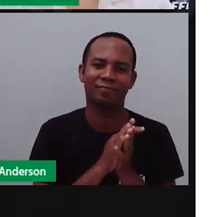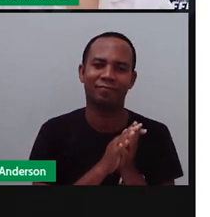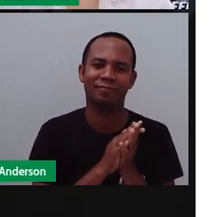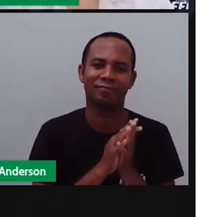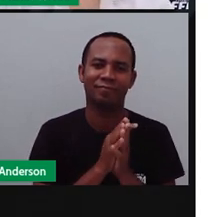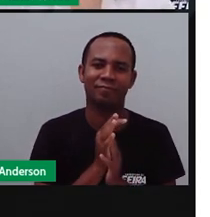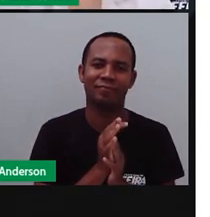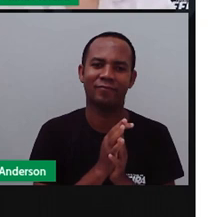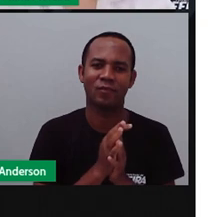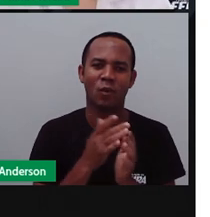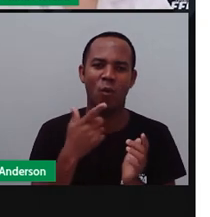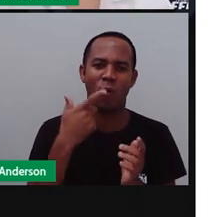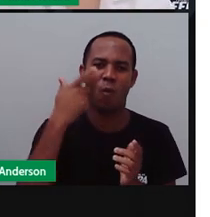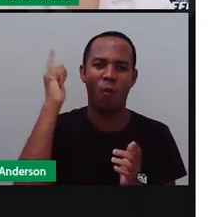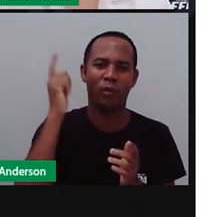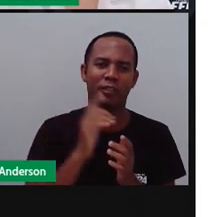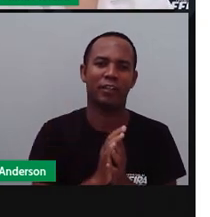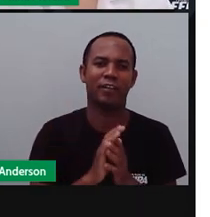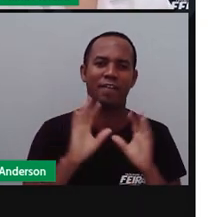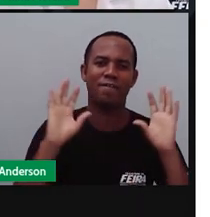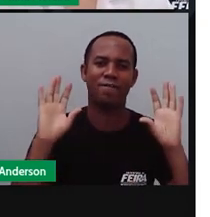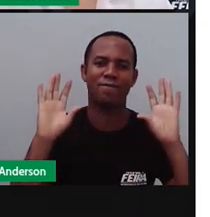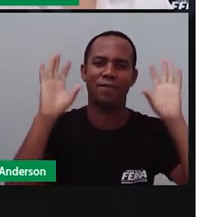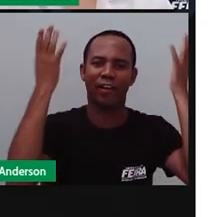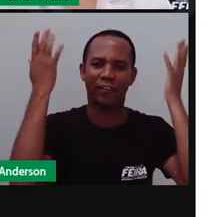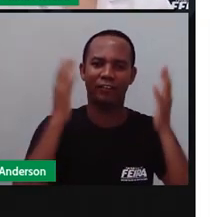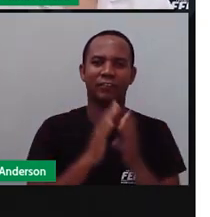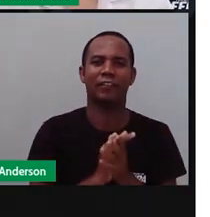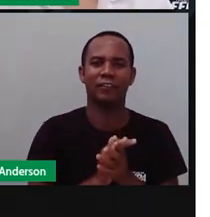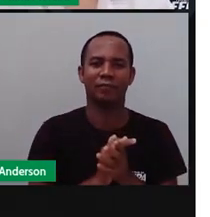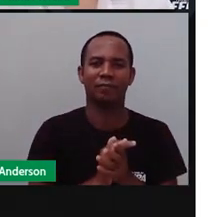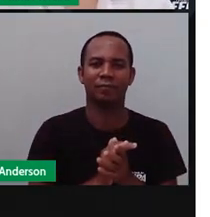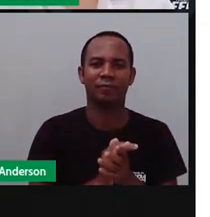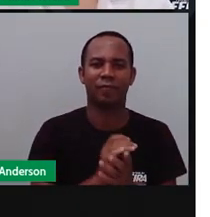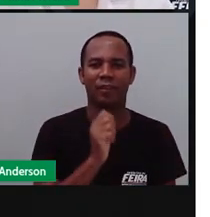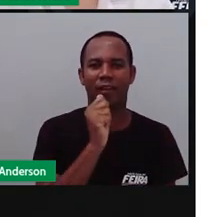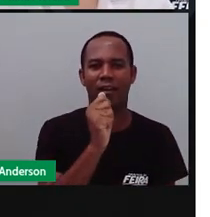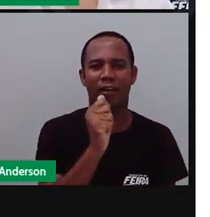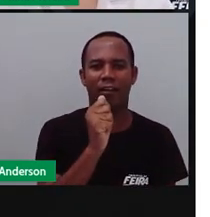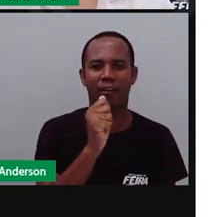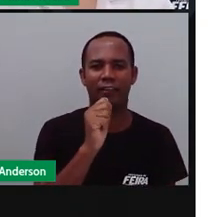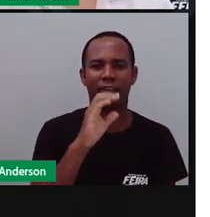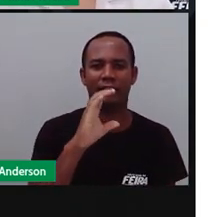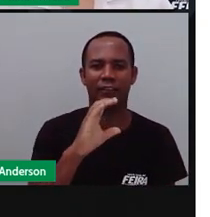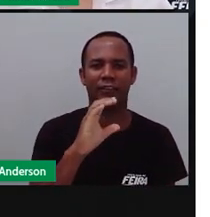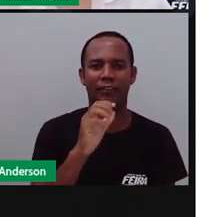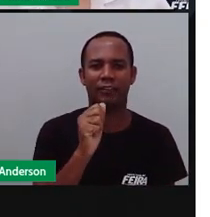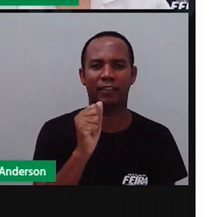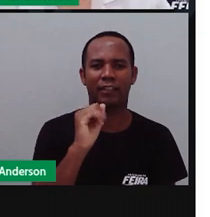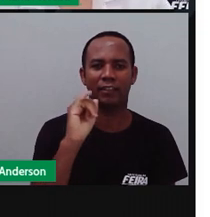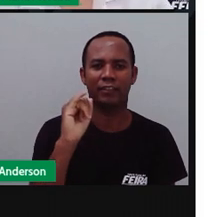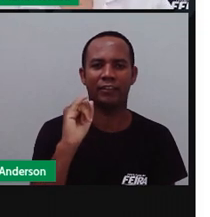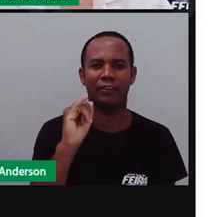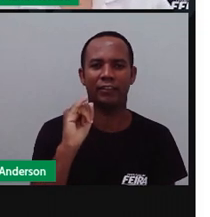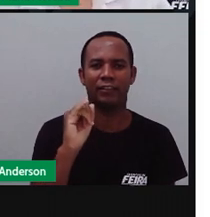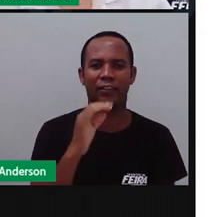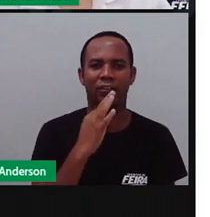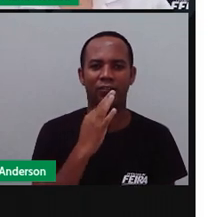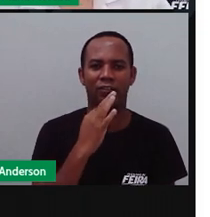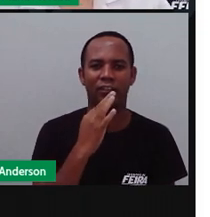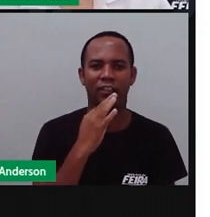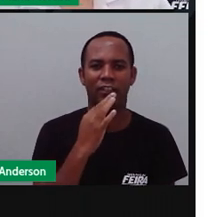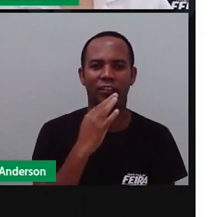Vamos falar sobre um outro festival agora, né? Que é o Festival do Açaí, né? O Festival do Açaí já é tradição no